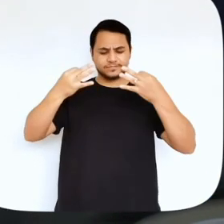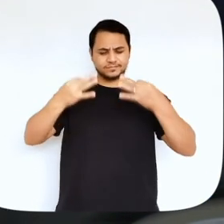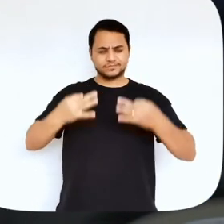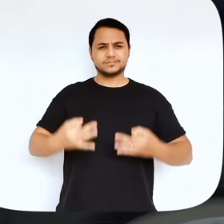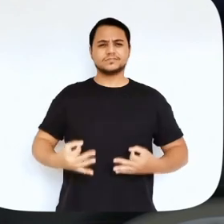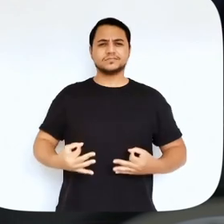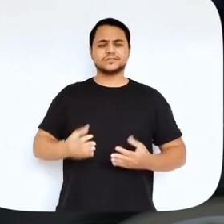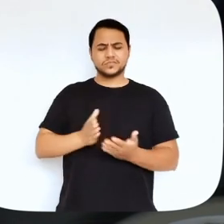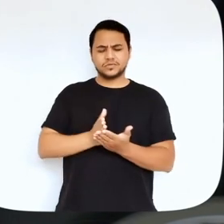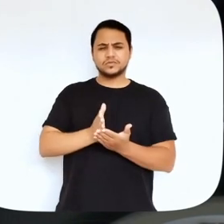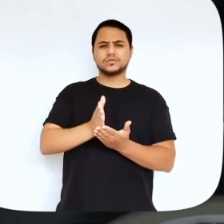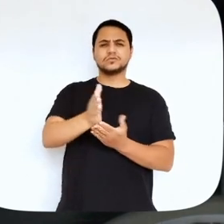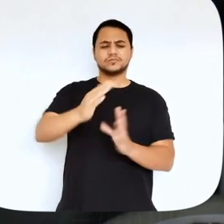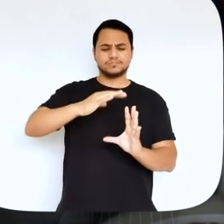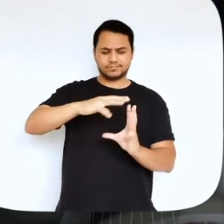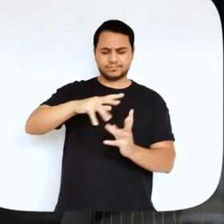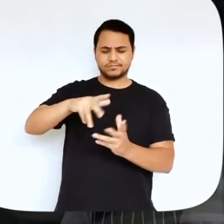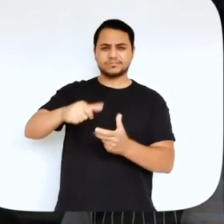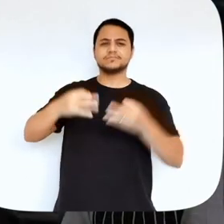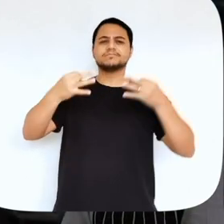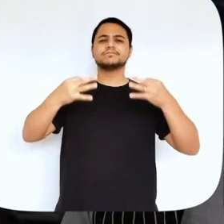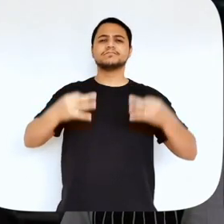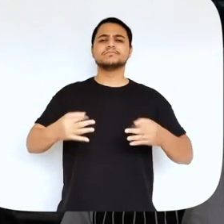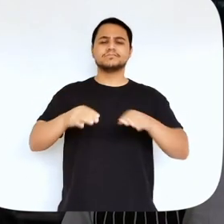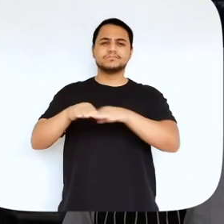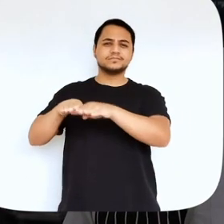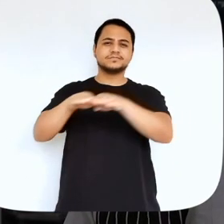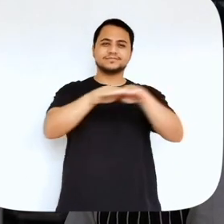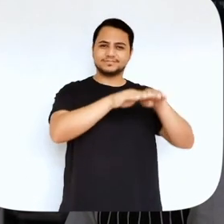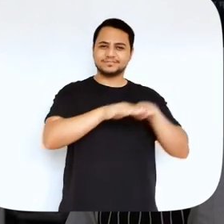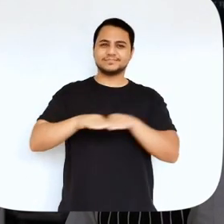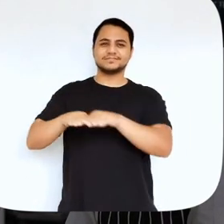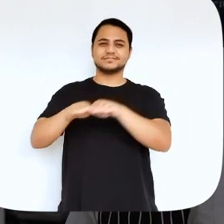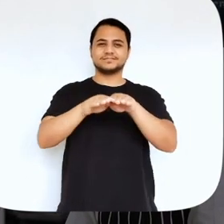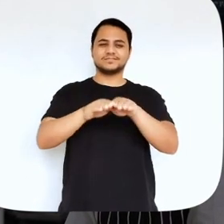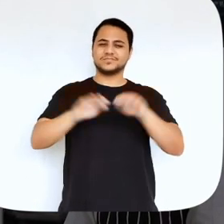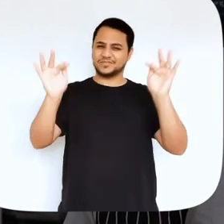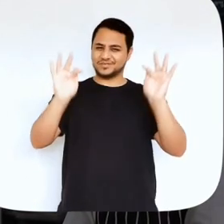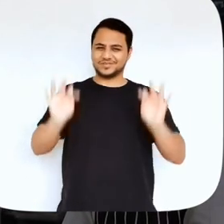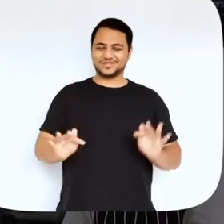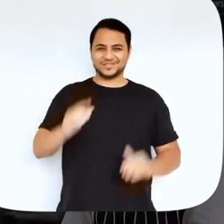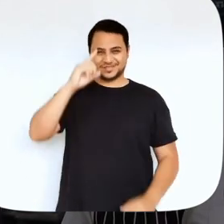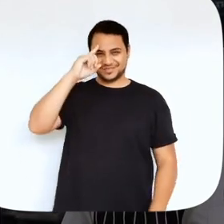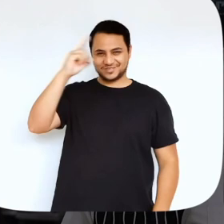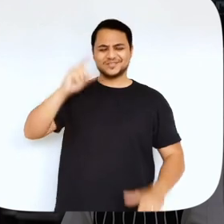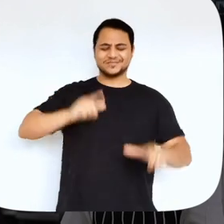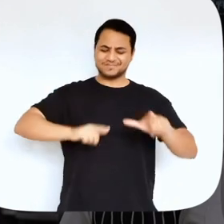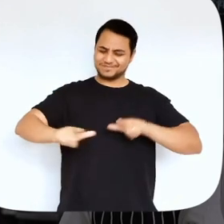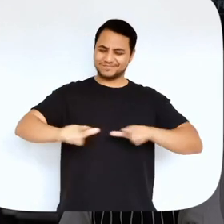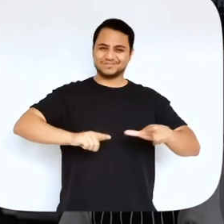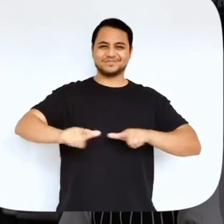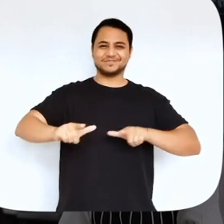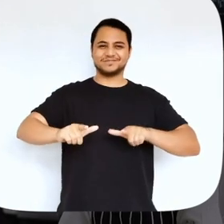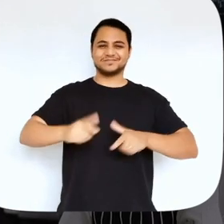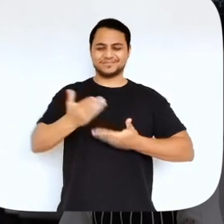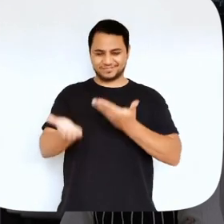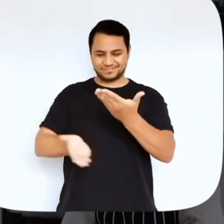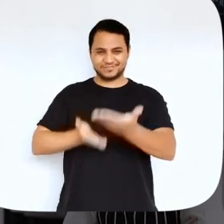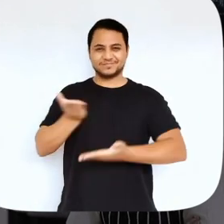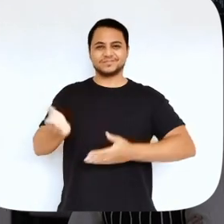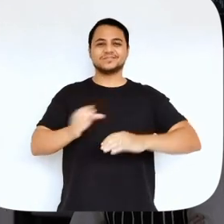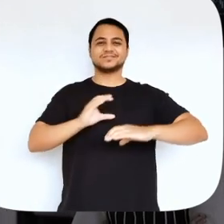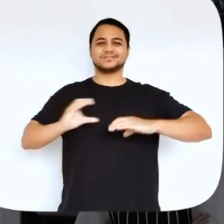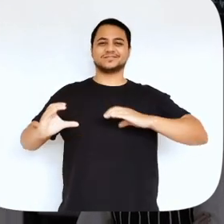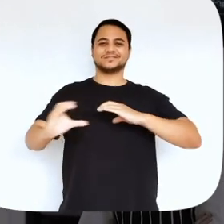oportunidades dignas em direção ao mundo mais justo e igualitário. Feliz Dia do Trabalhador,